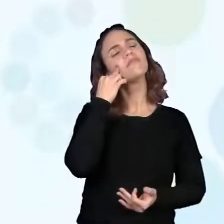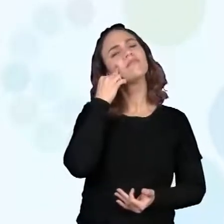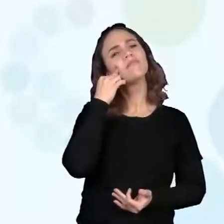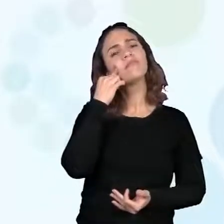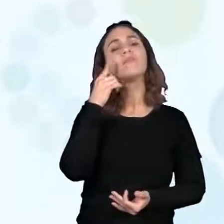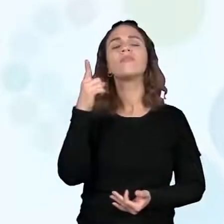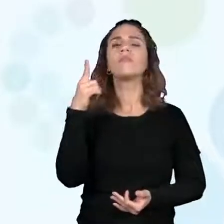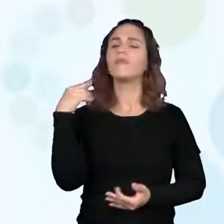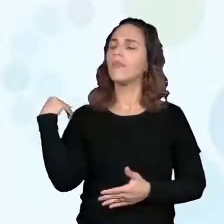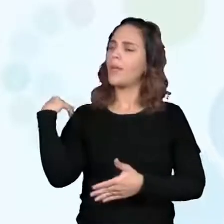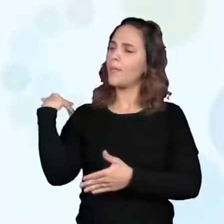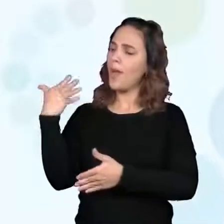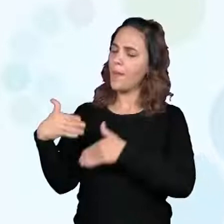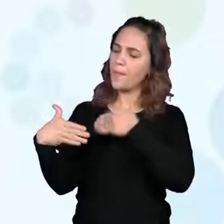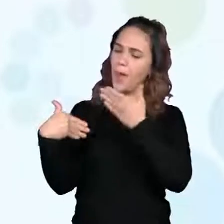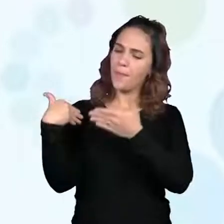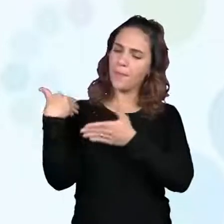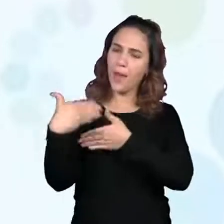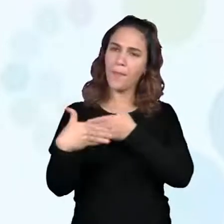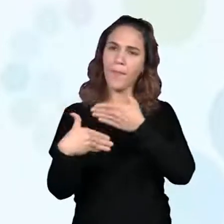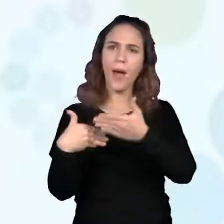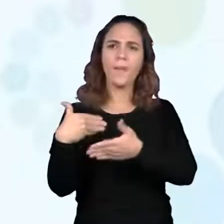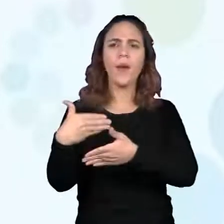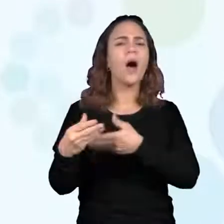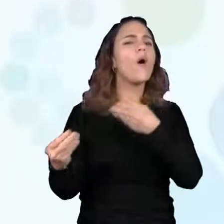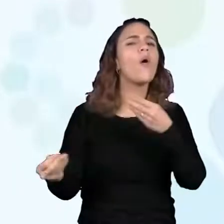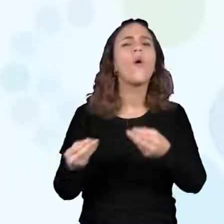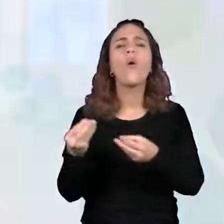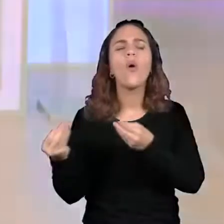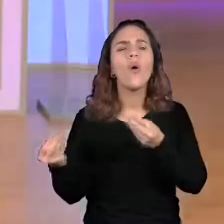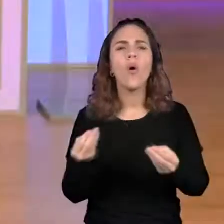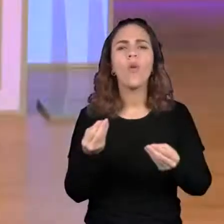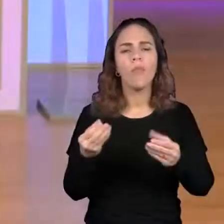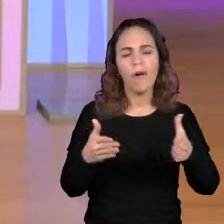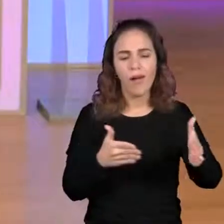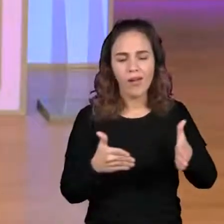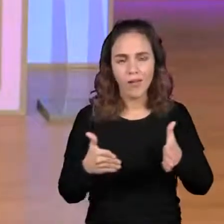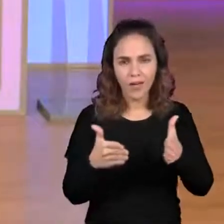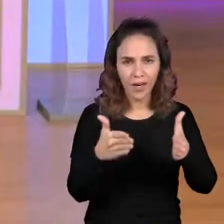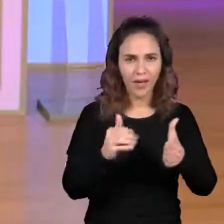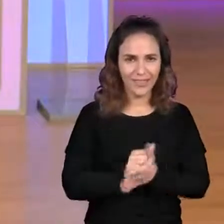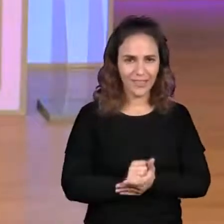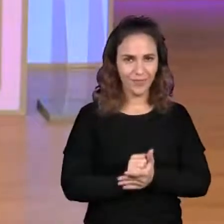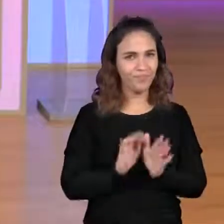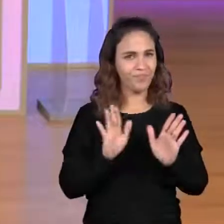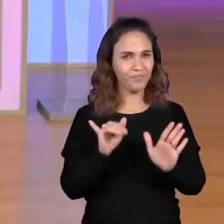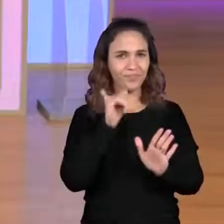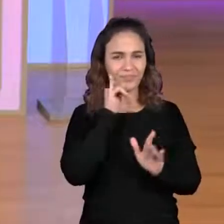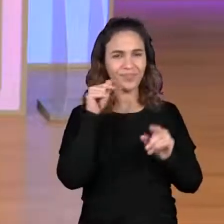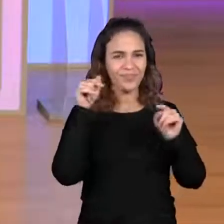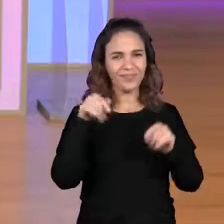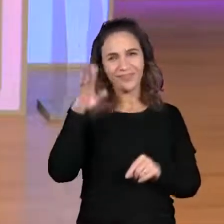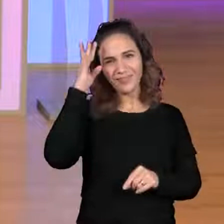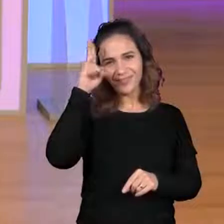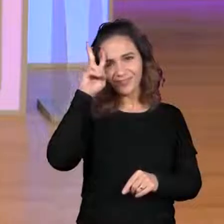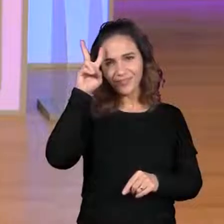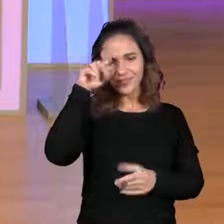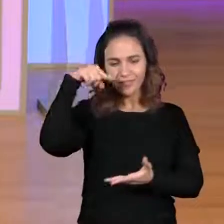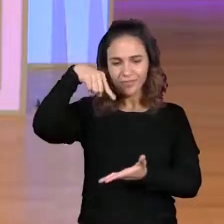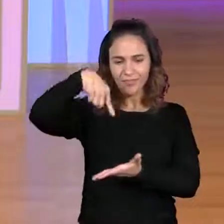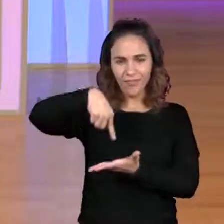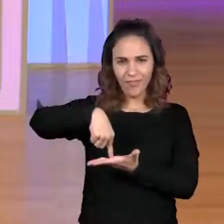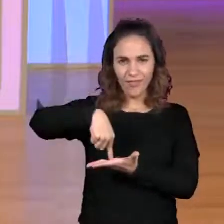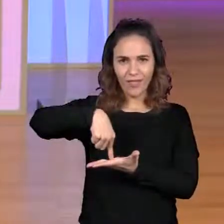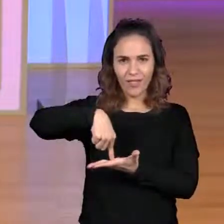dos tempos. A gente está estudando por aqui sobre o Gnomon e também os